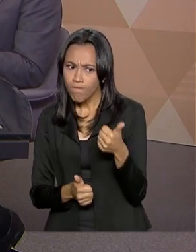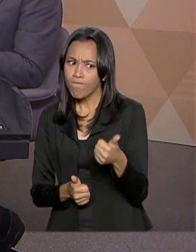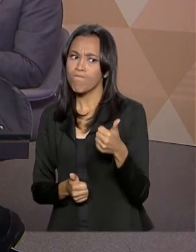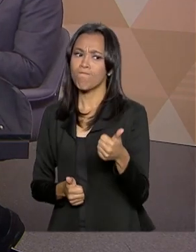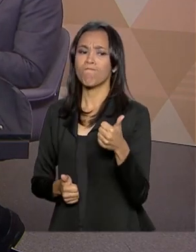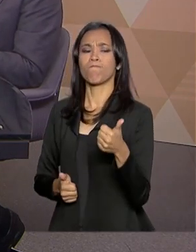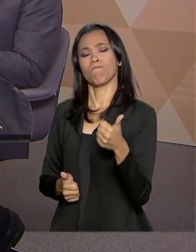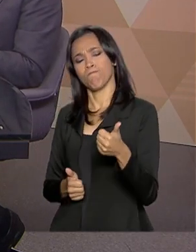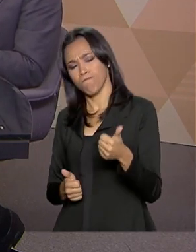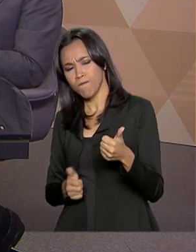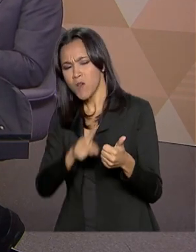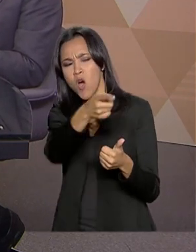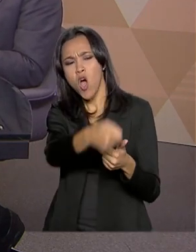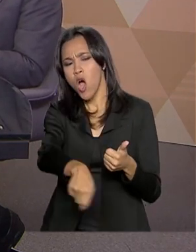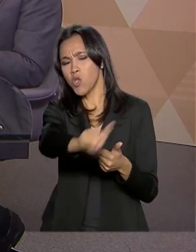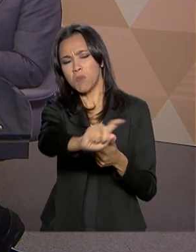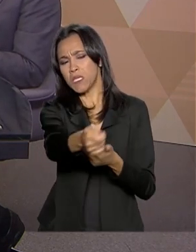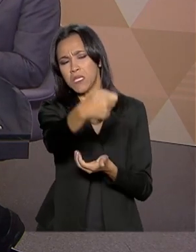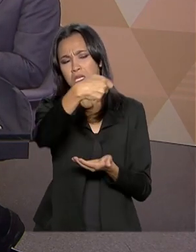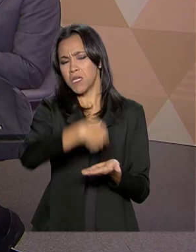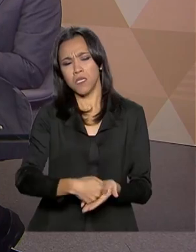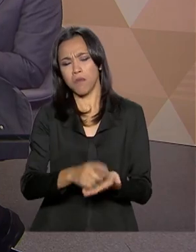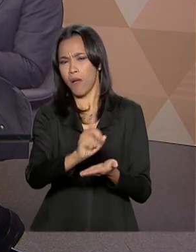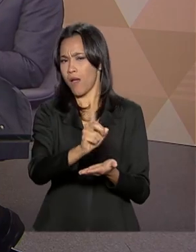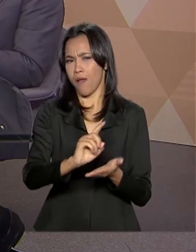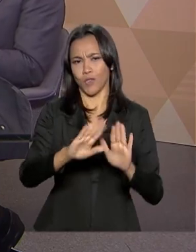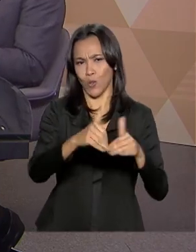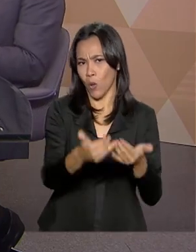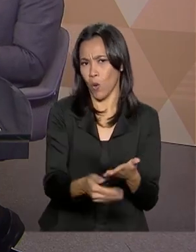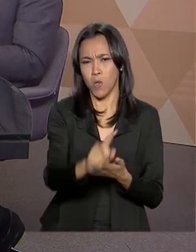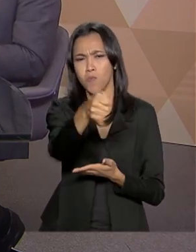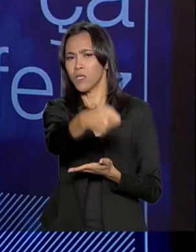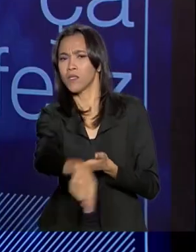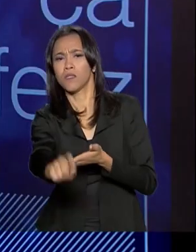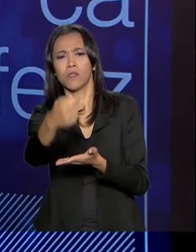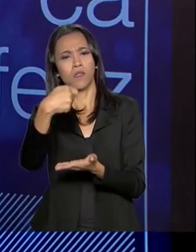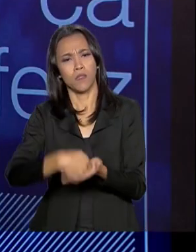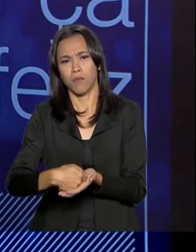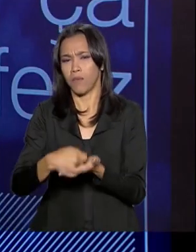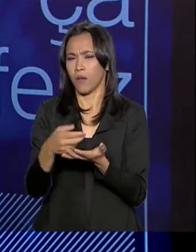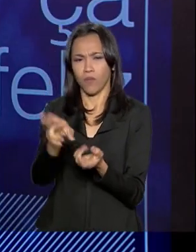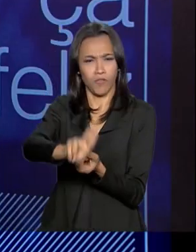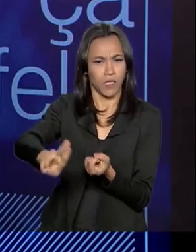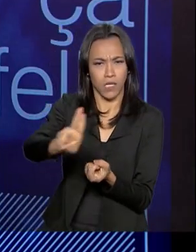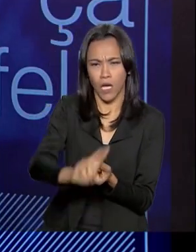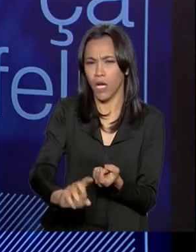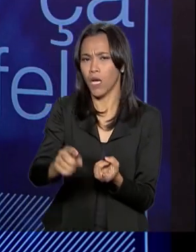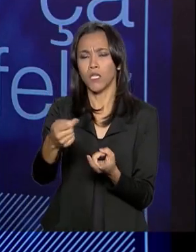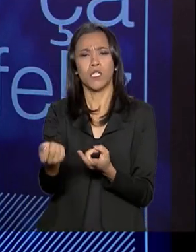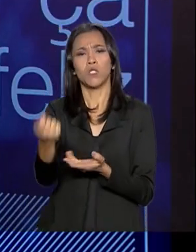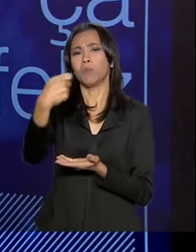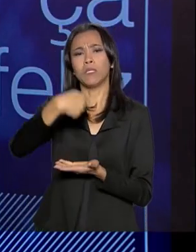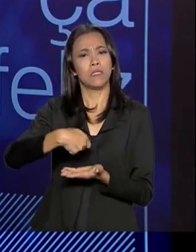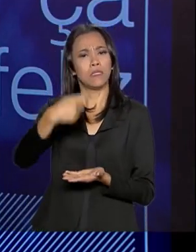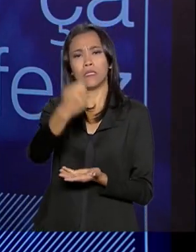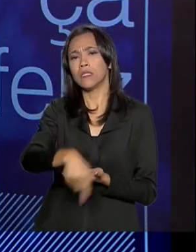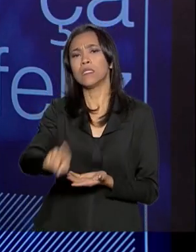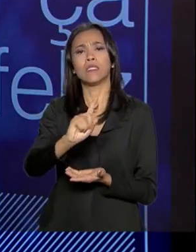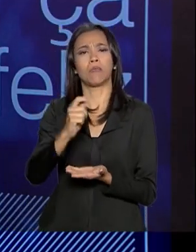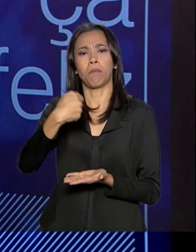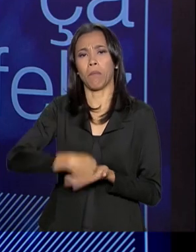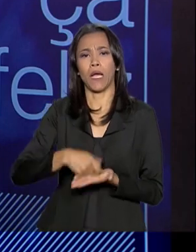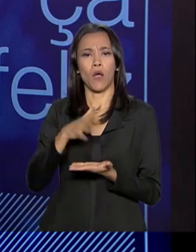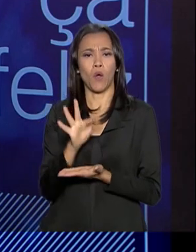a escola, não precisar pagar a faculdade, não precisar pagar a escola, não precisar do FIES, dos financiamentos. Então,